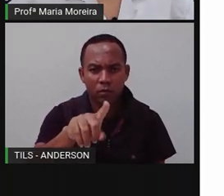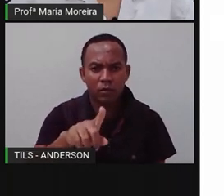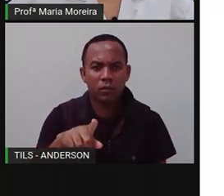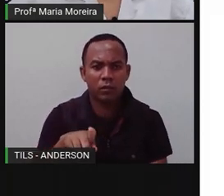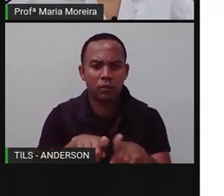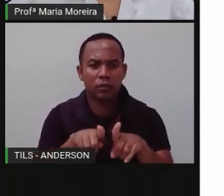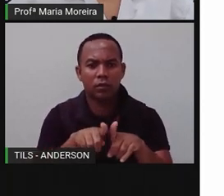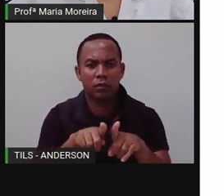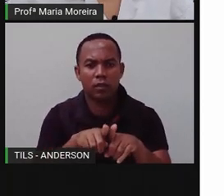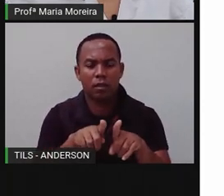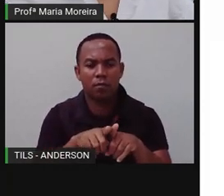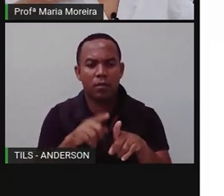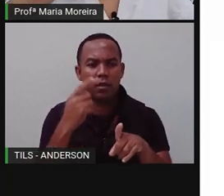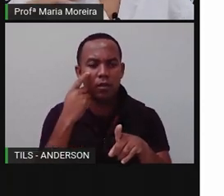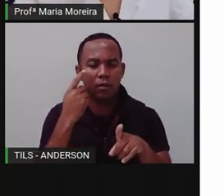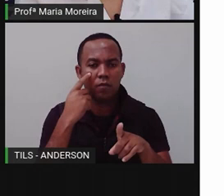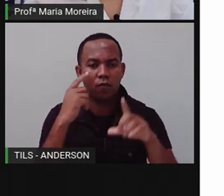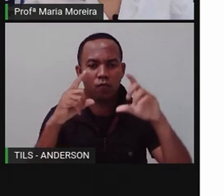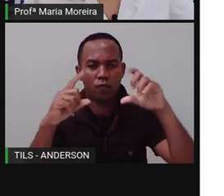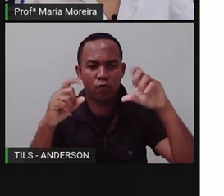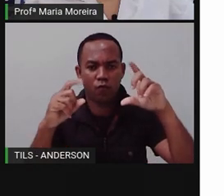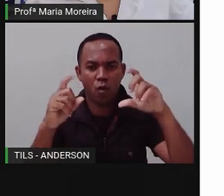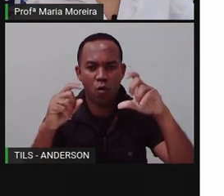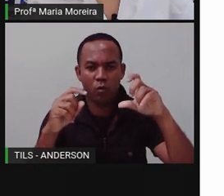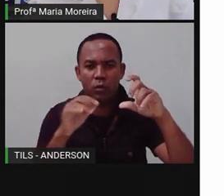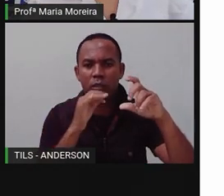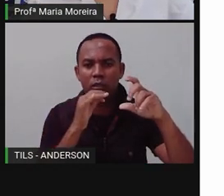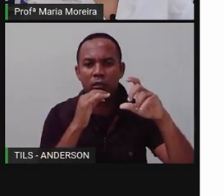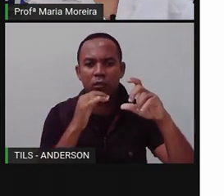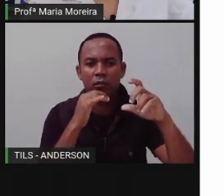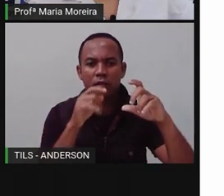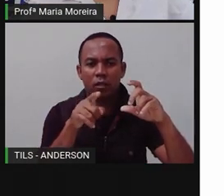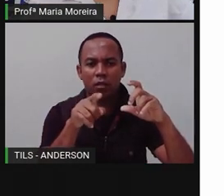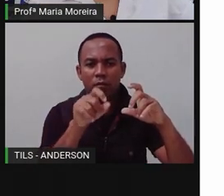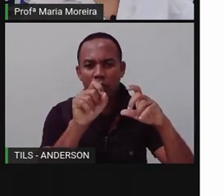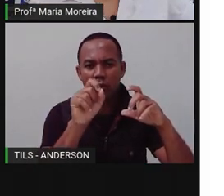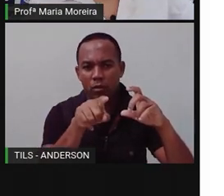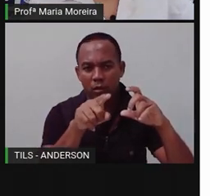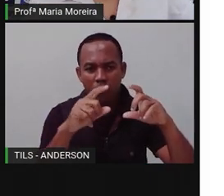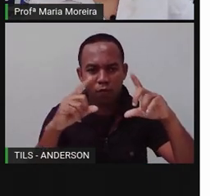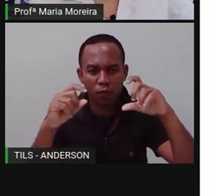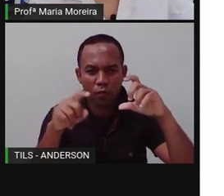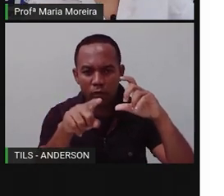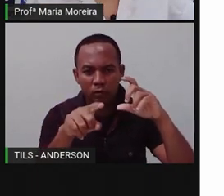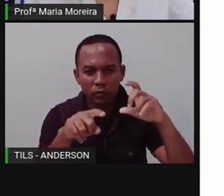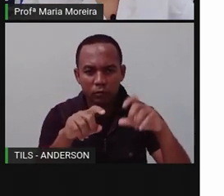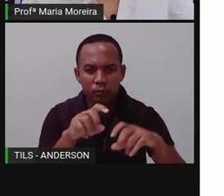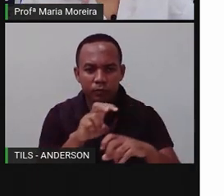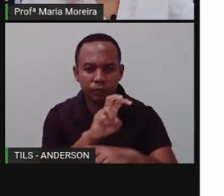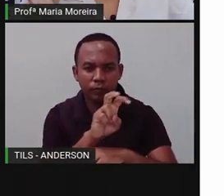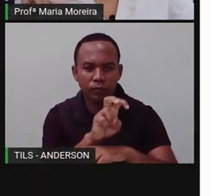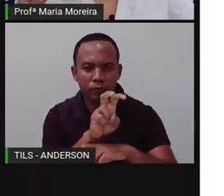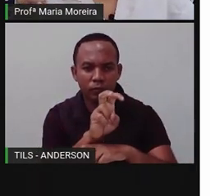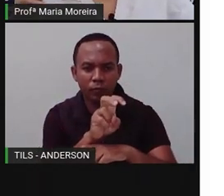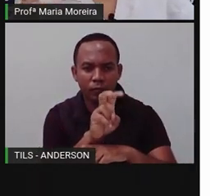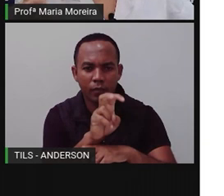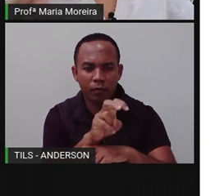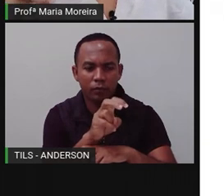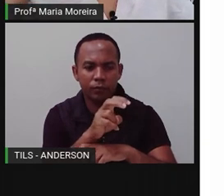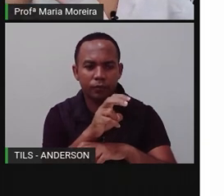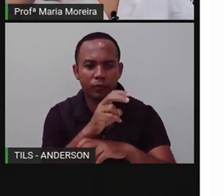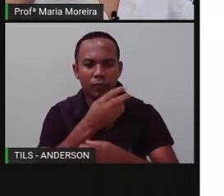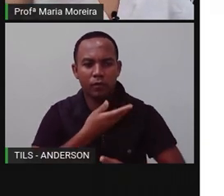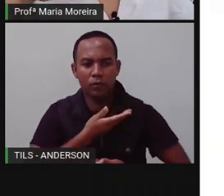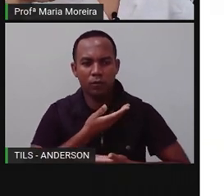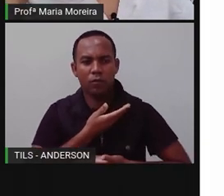estrutura rígida externa. gente tem na foto, quem é uma estrutura externa? O escorpião, ele tem uma estrutura por fora, né?